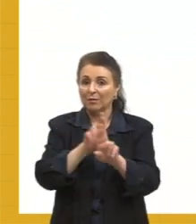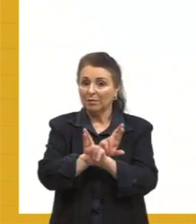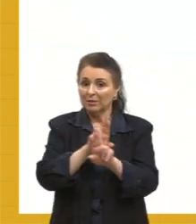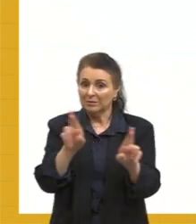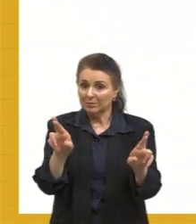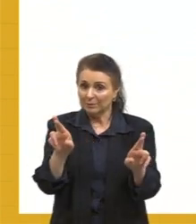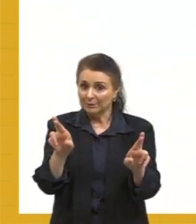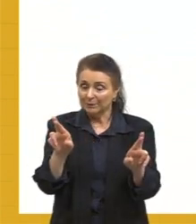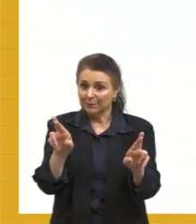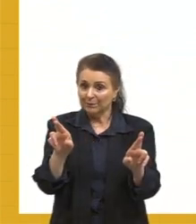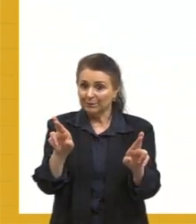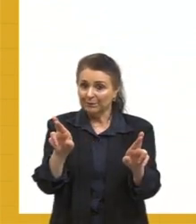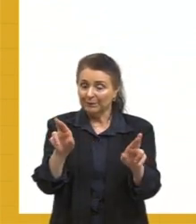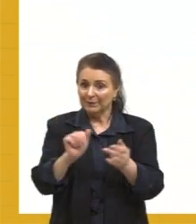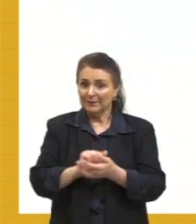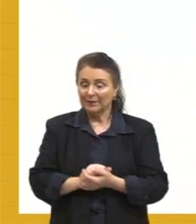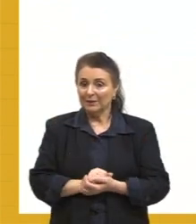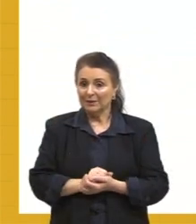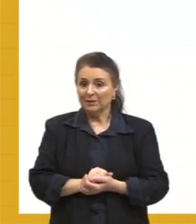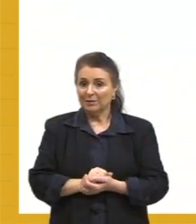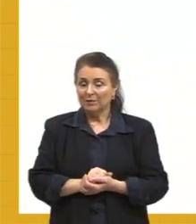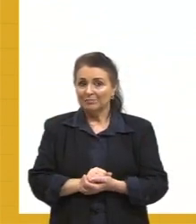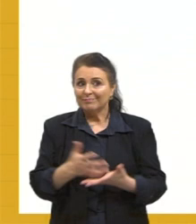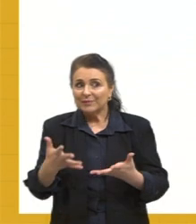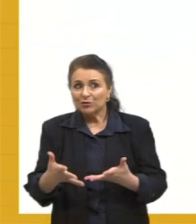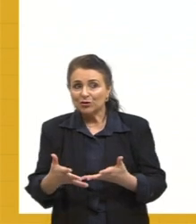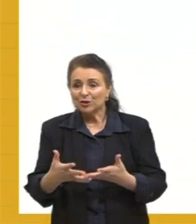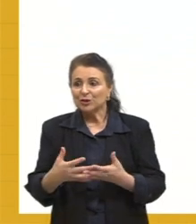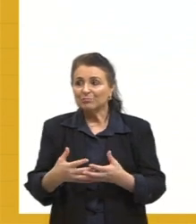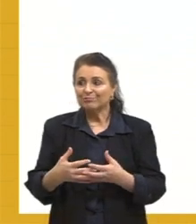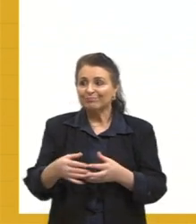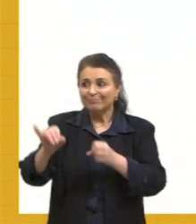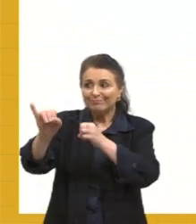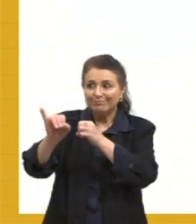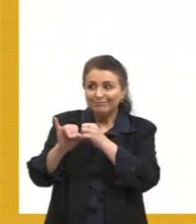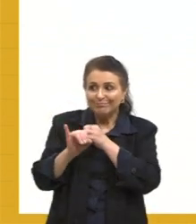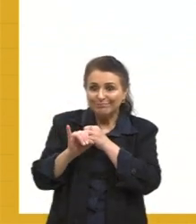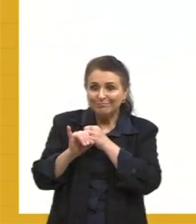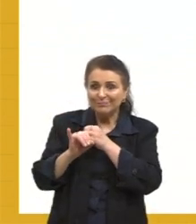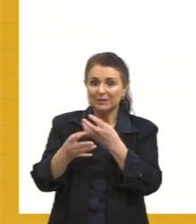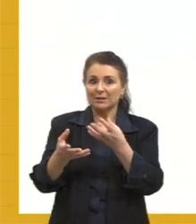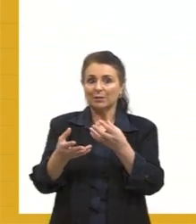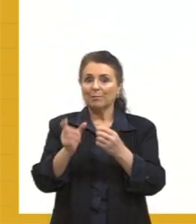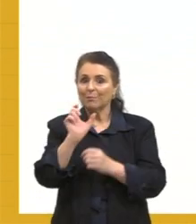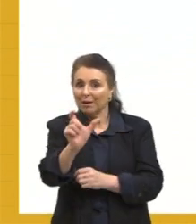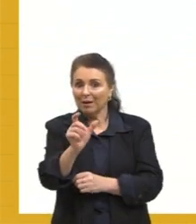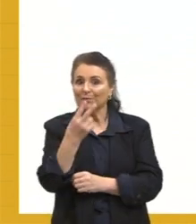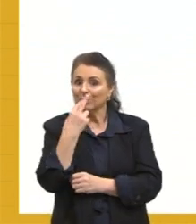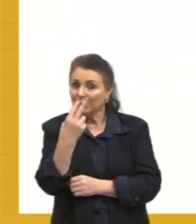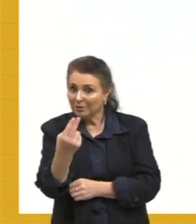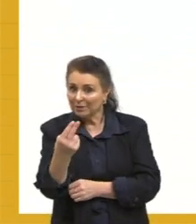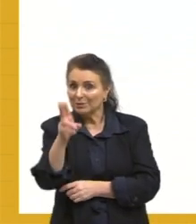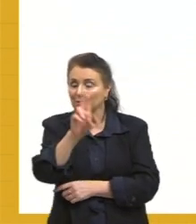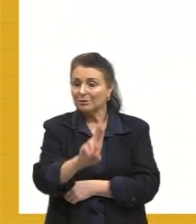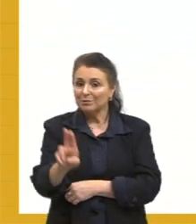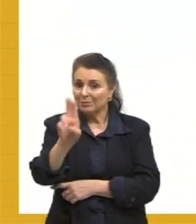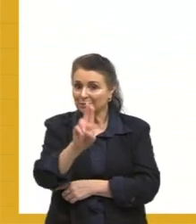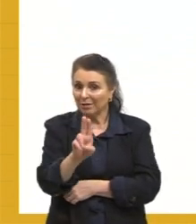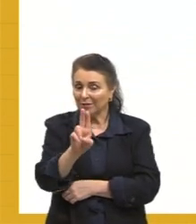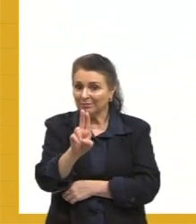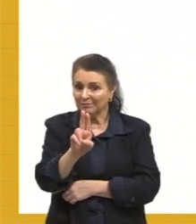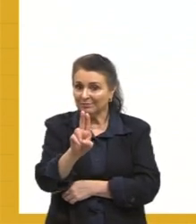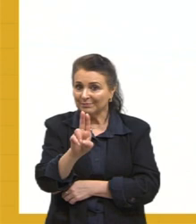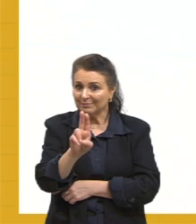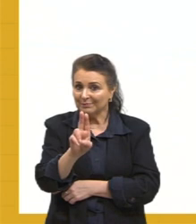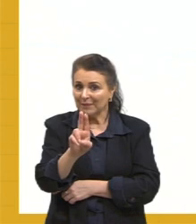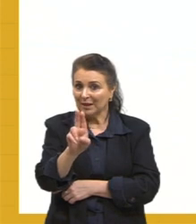importar, entre aspas, termos do inglês para utilizar na